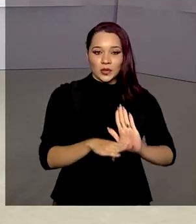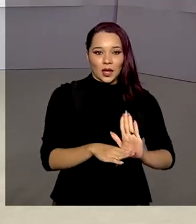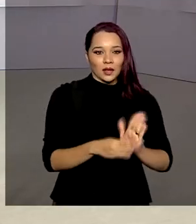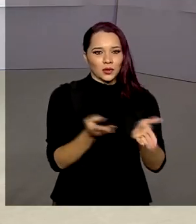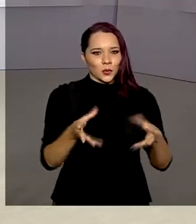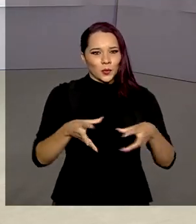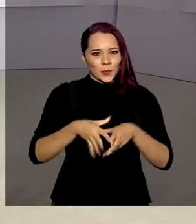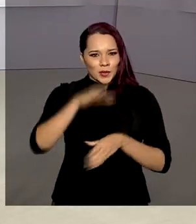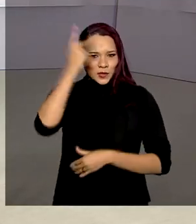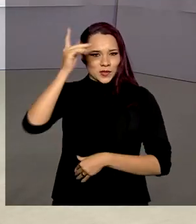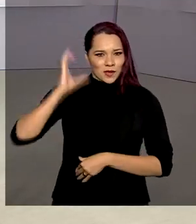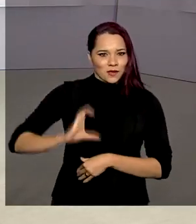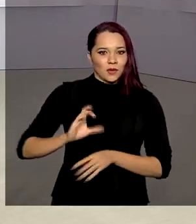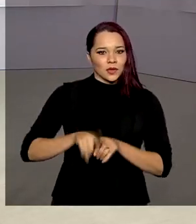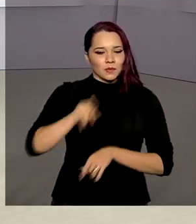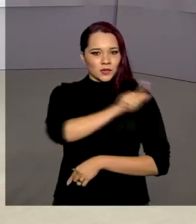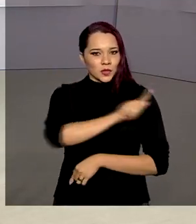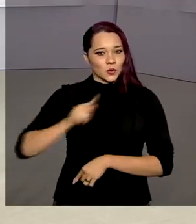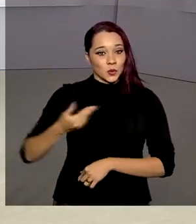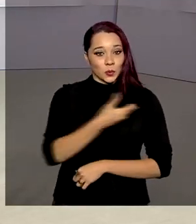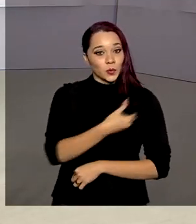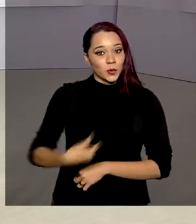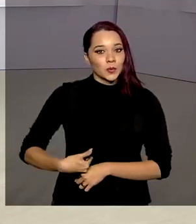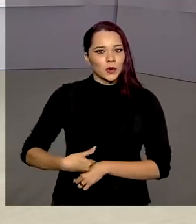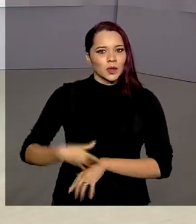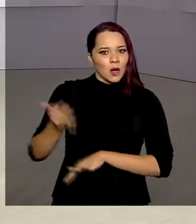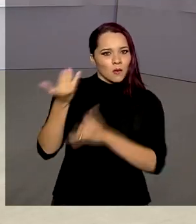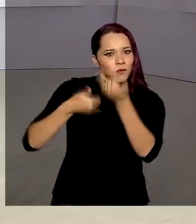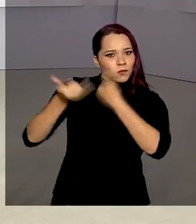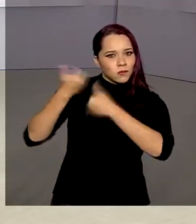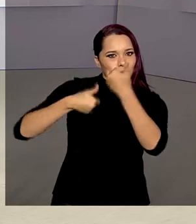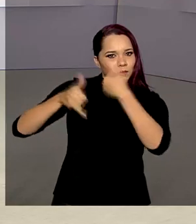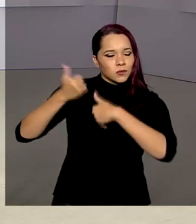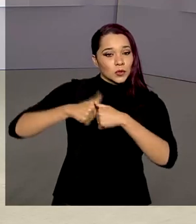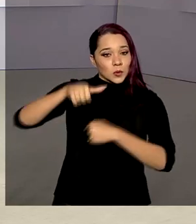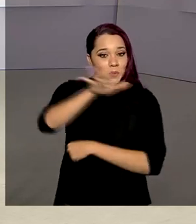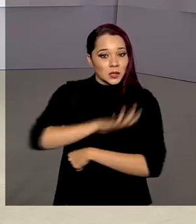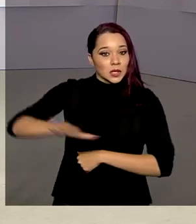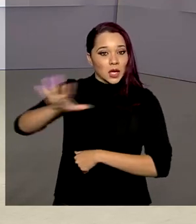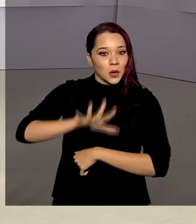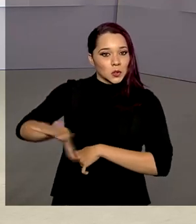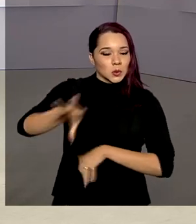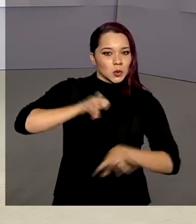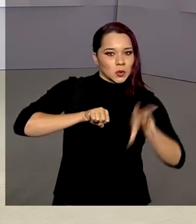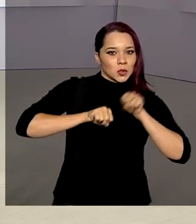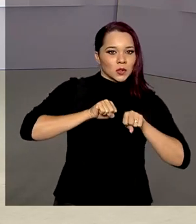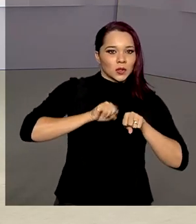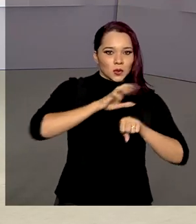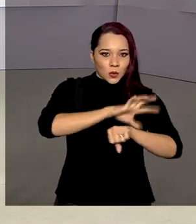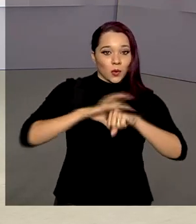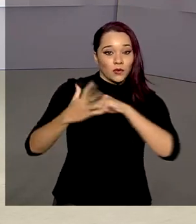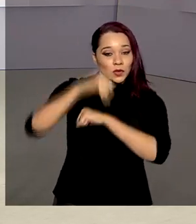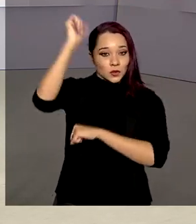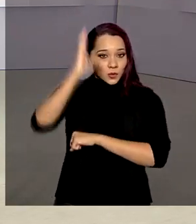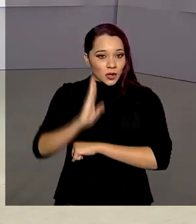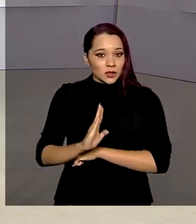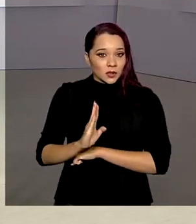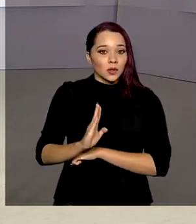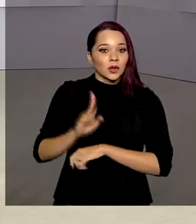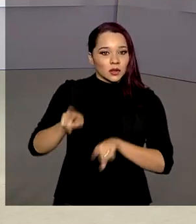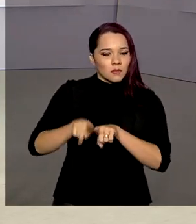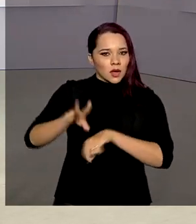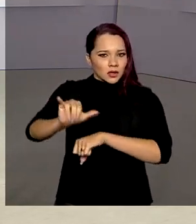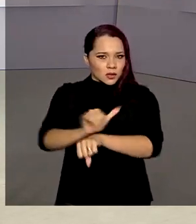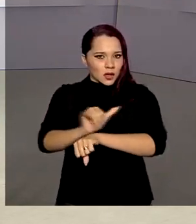o cidadão quanto os gestores públicos, as informações sobre o cenário de transmissão da Covid-19 no Brasil e